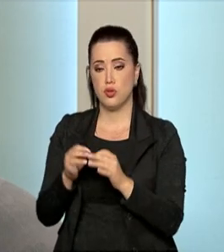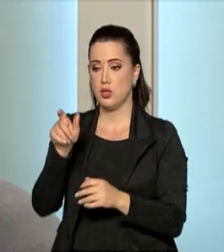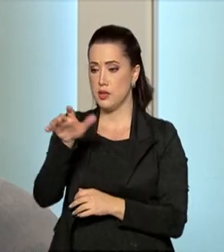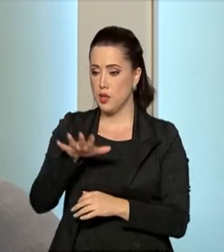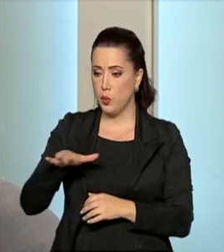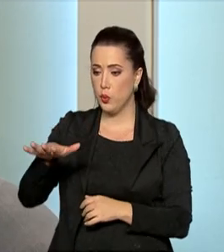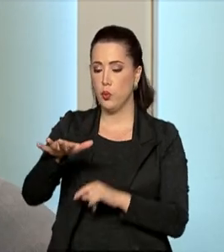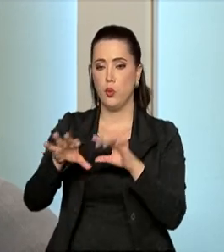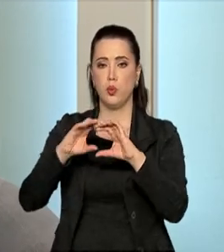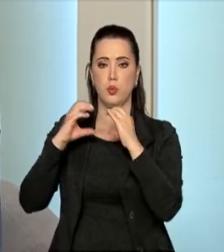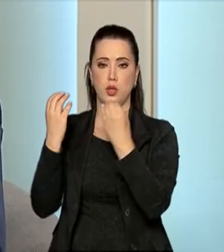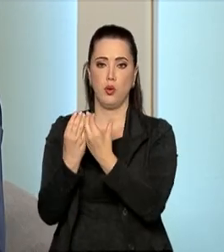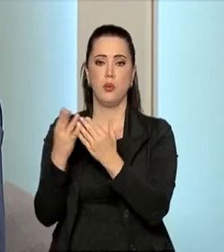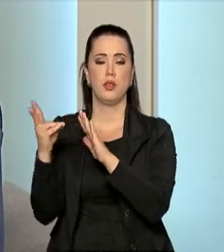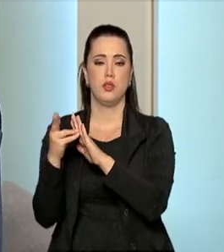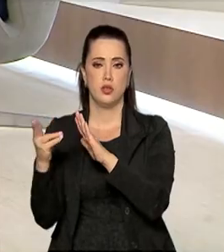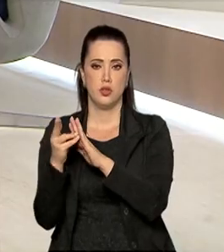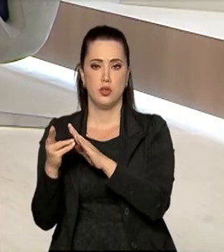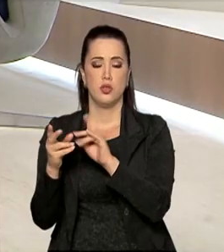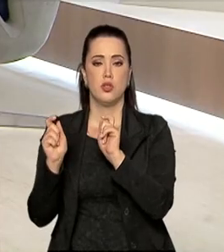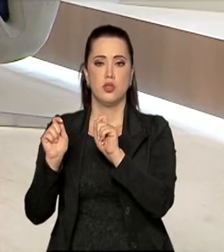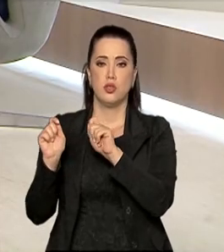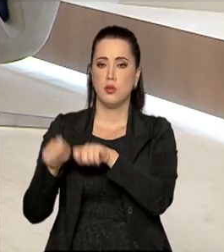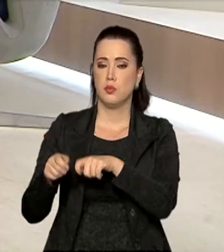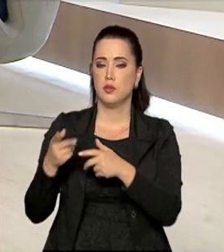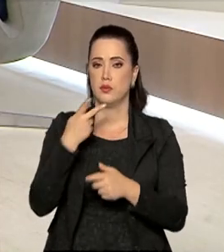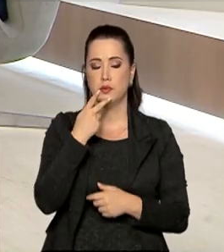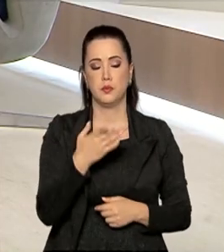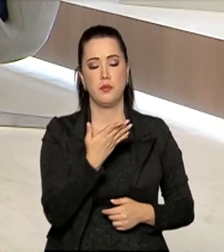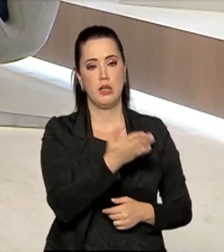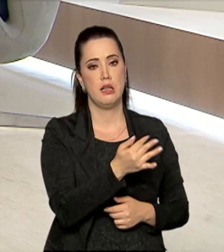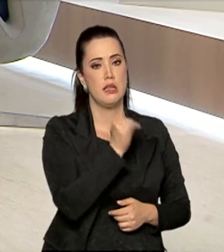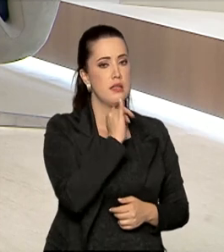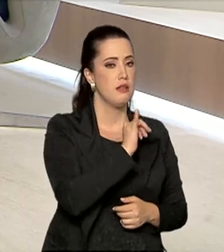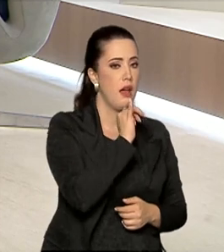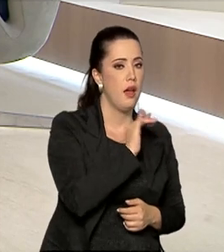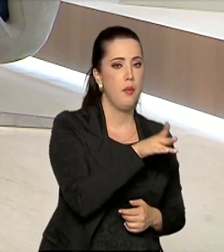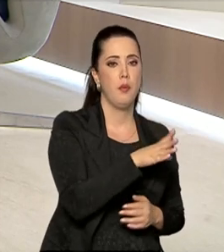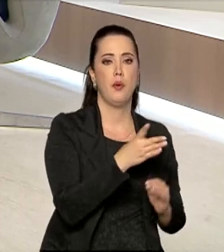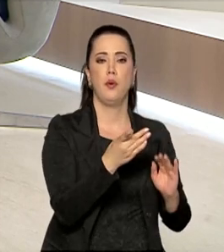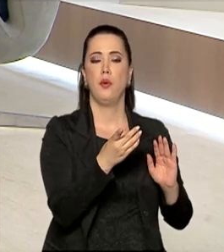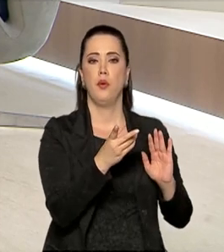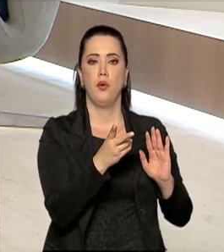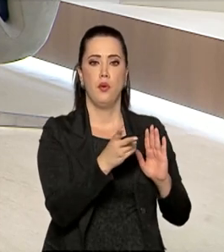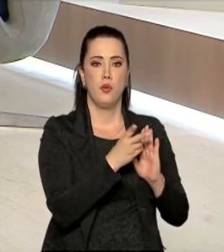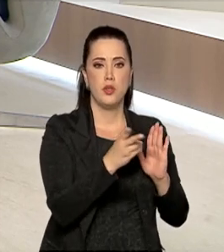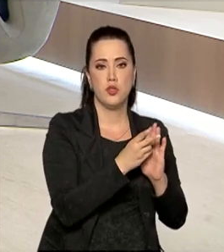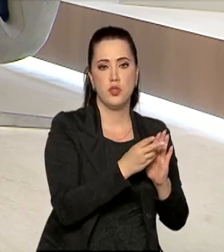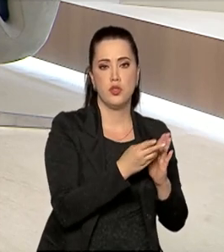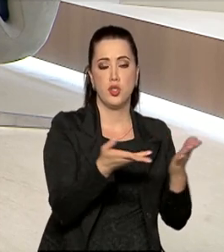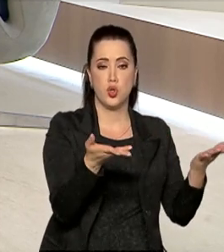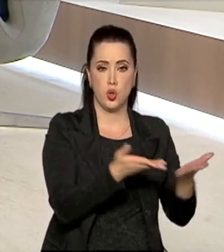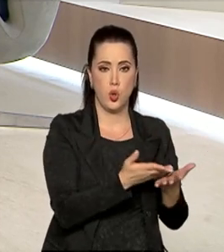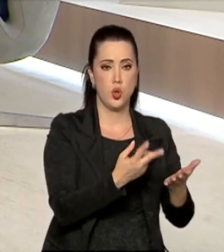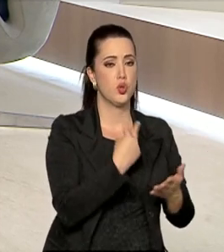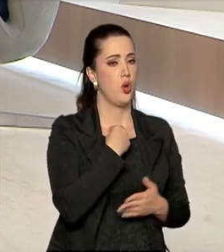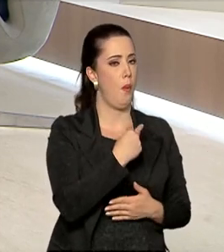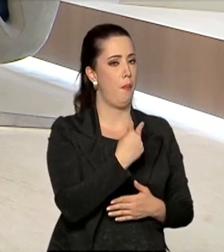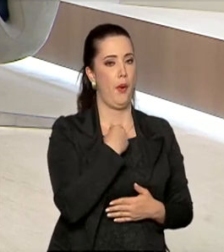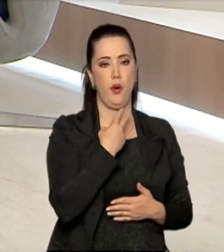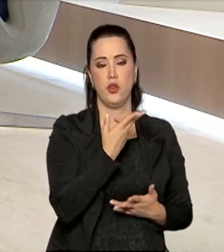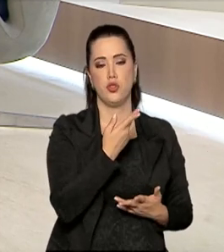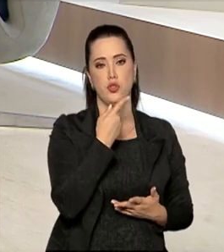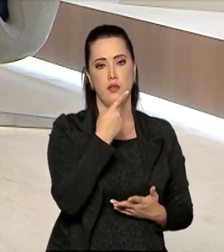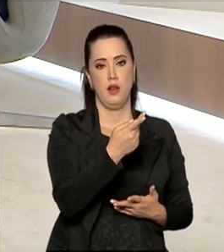indígenas. Ou seja, o indígena atual não pode reivindicar uma ancestralidade goitacás ou topinambá. Etnias que já